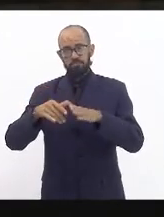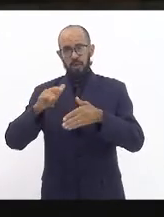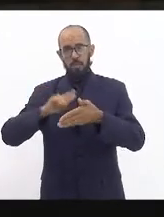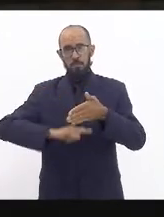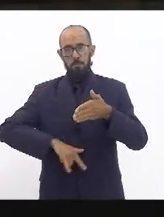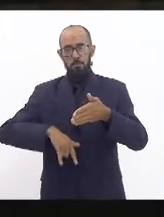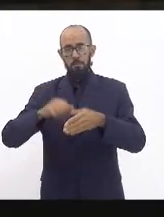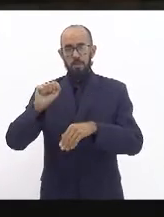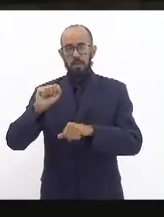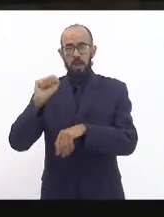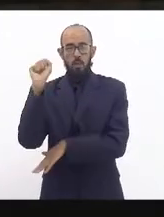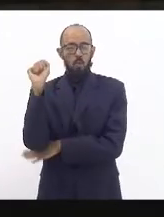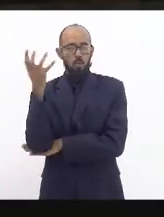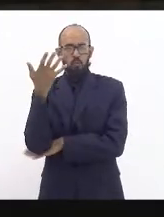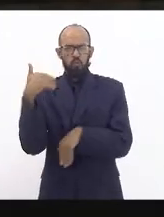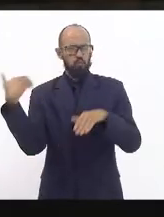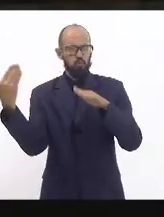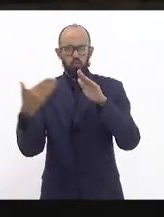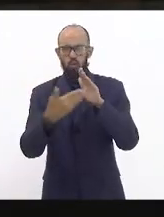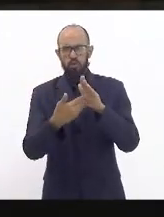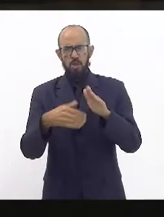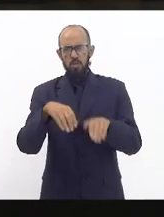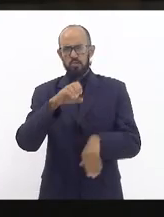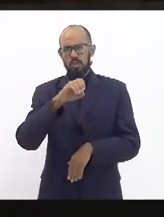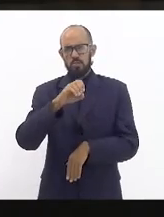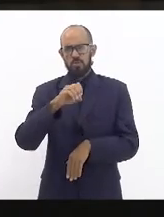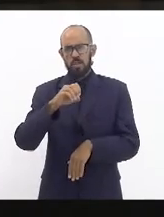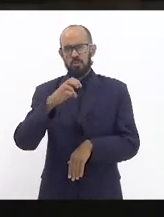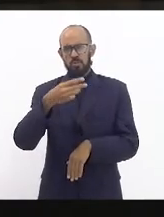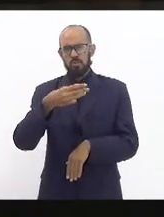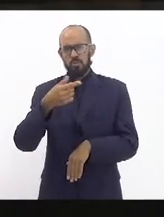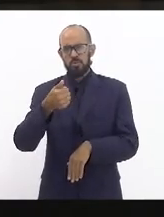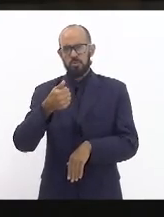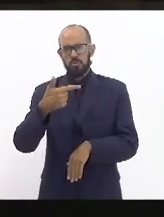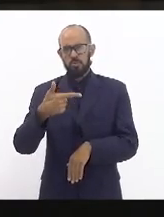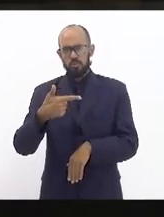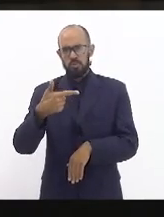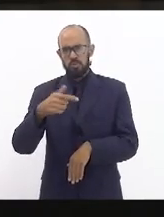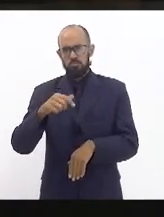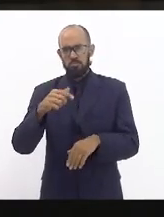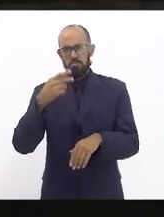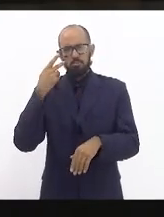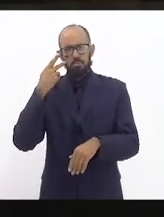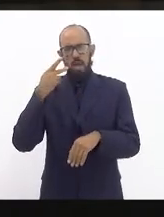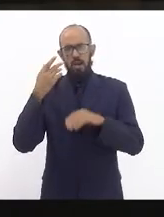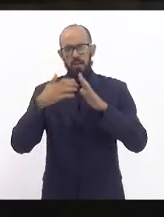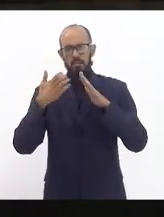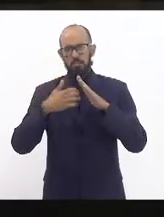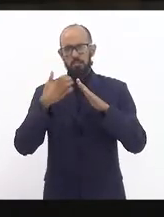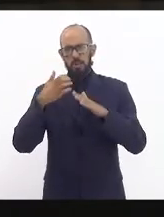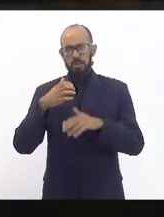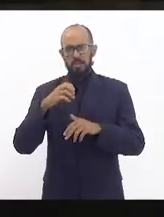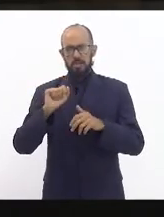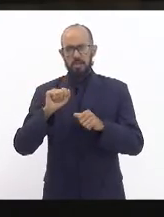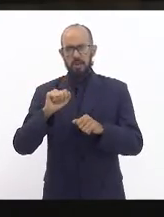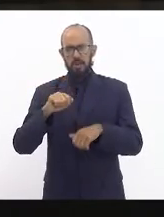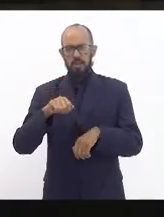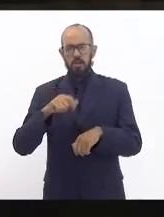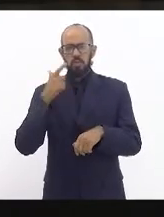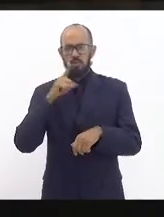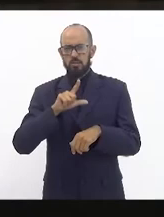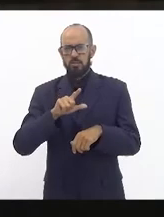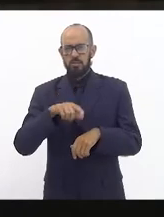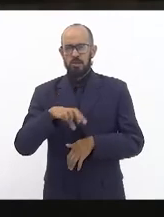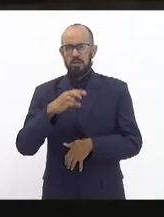LAI número 00312 para que a empresa Carmo Chip Brasil Energia LTA estale